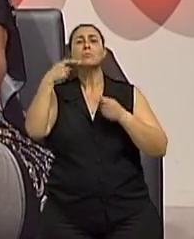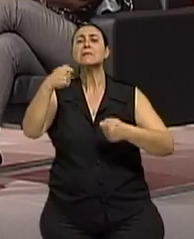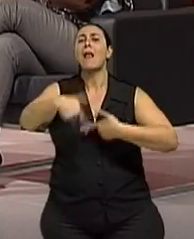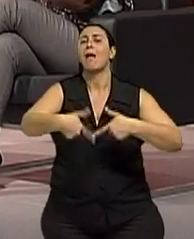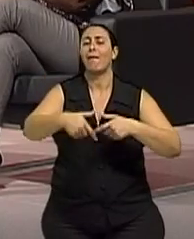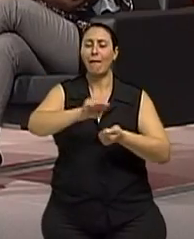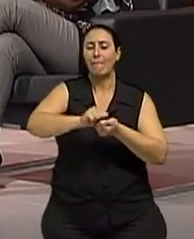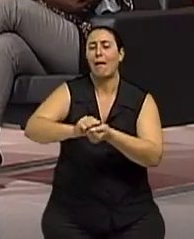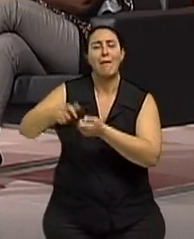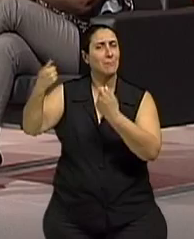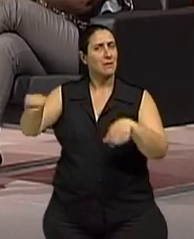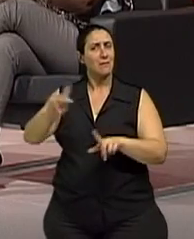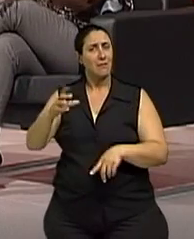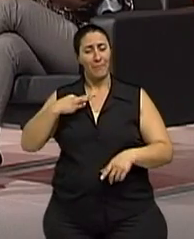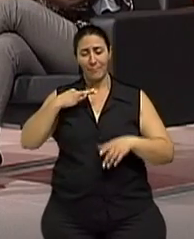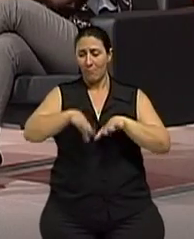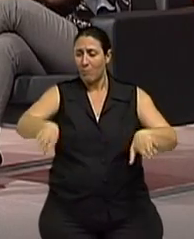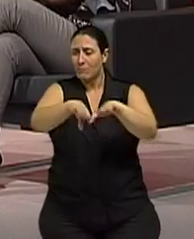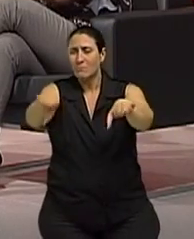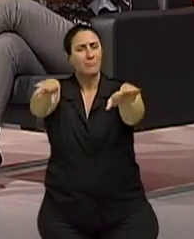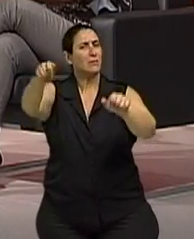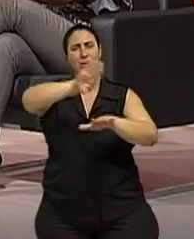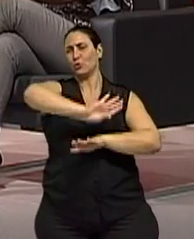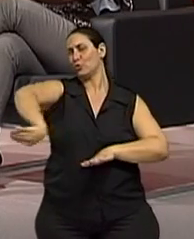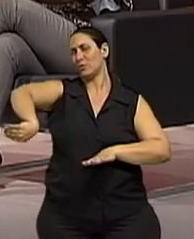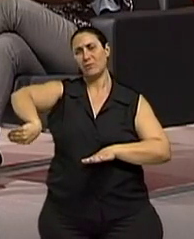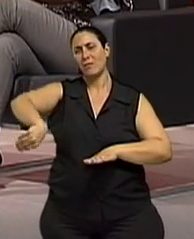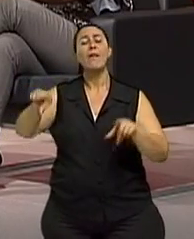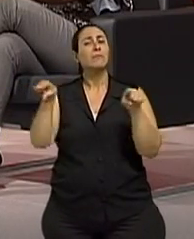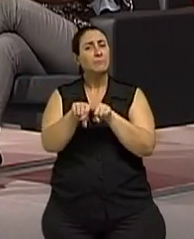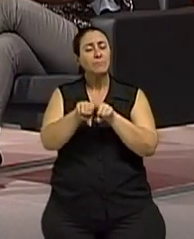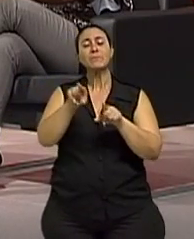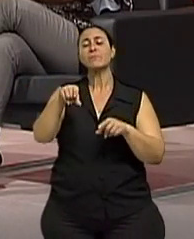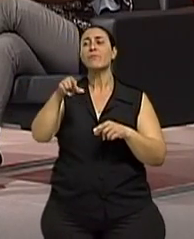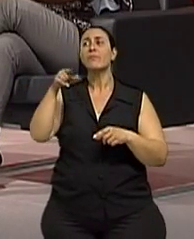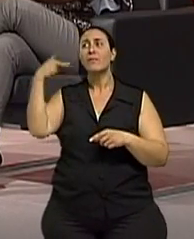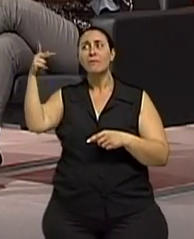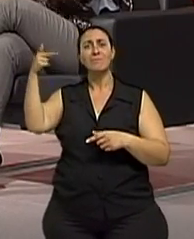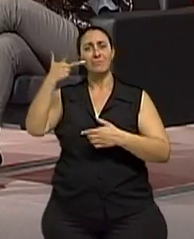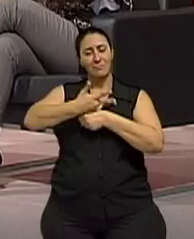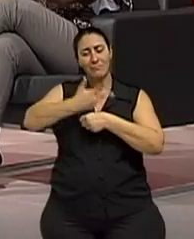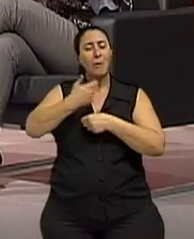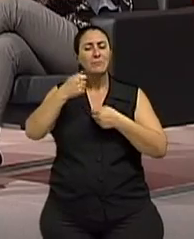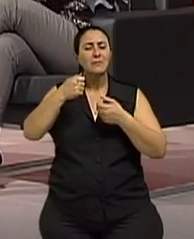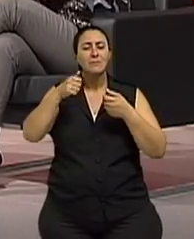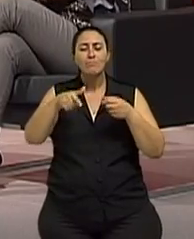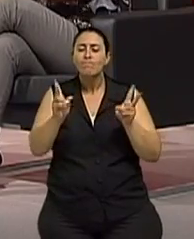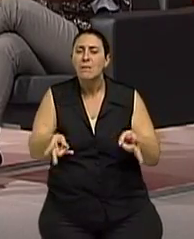mudar um piso, ser um piso escorregadil. Mudar num trajeto do idoso esse piso, né? Botar algo